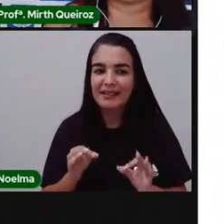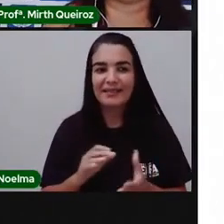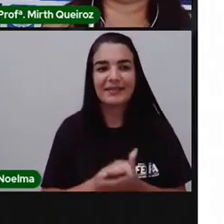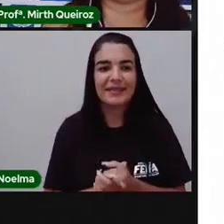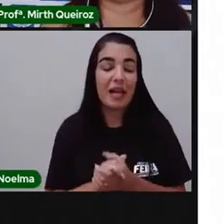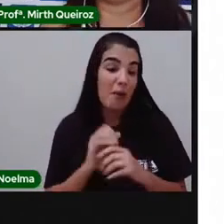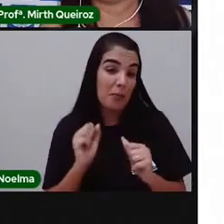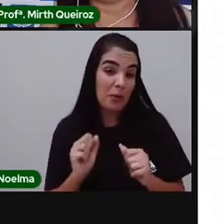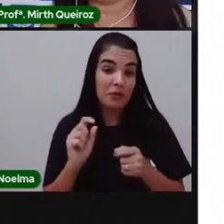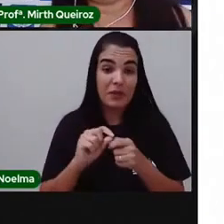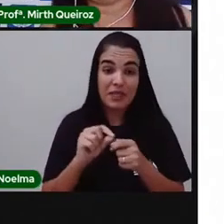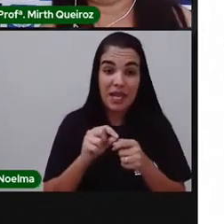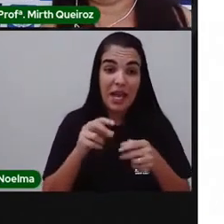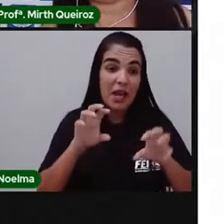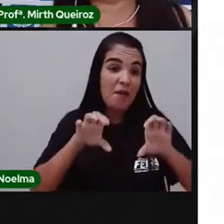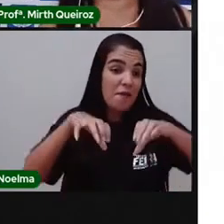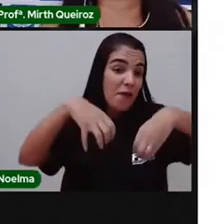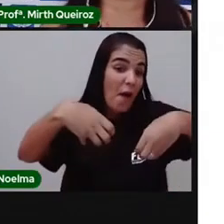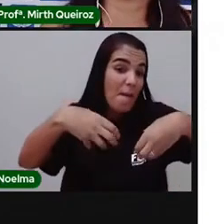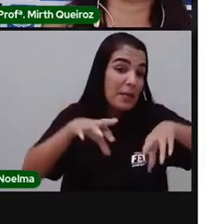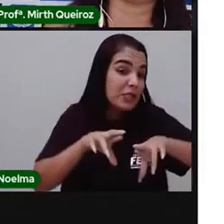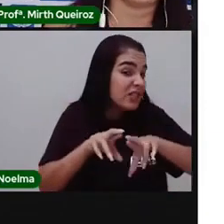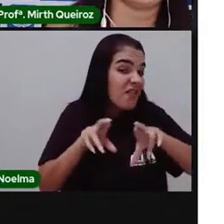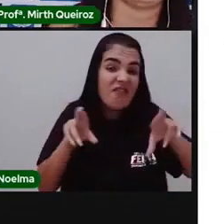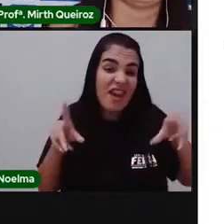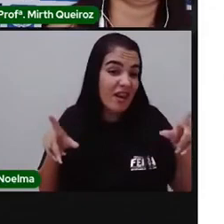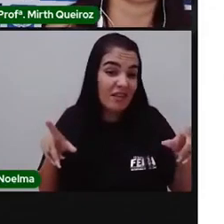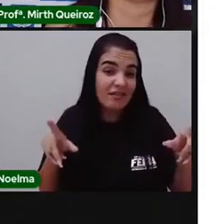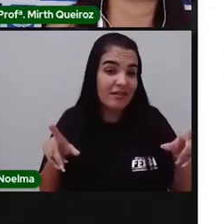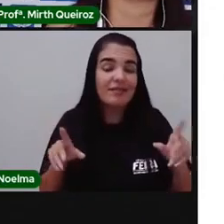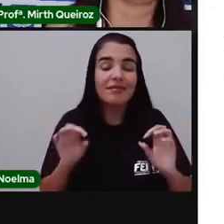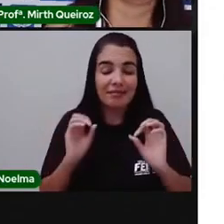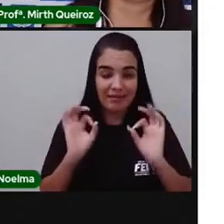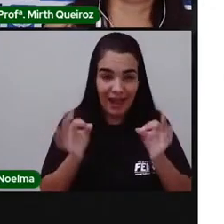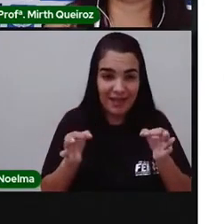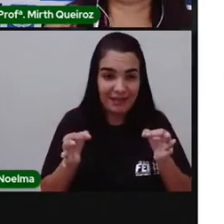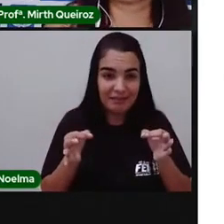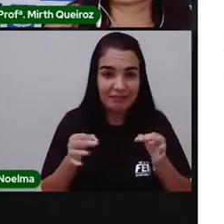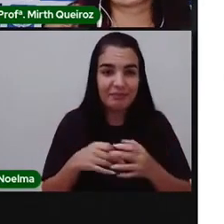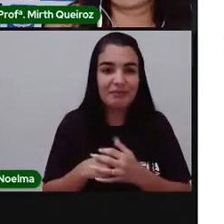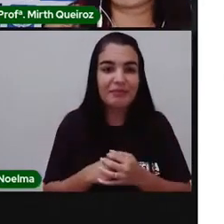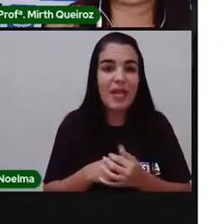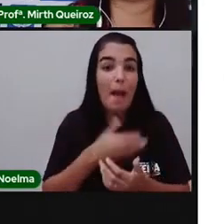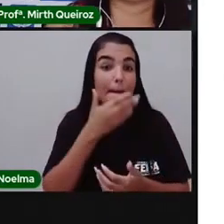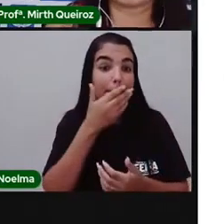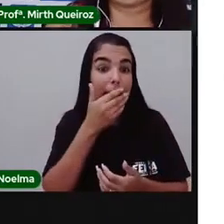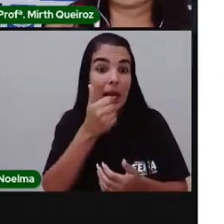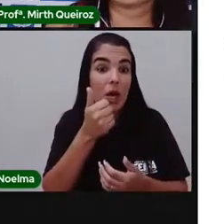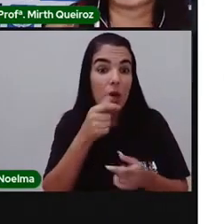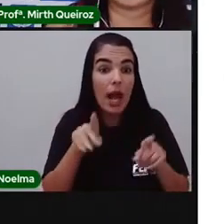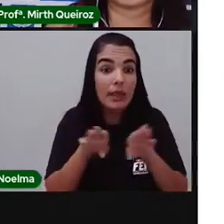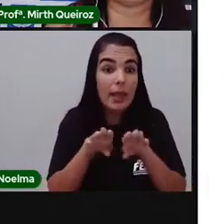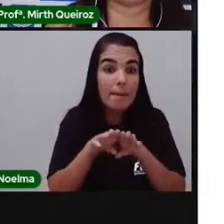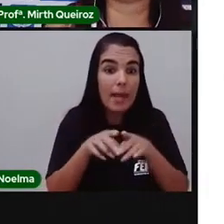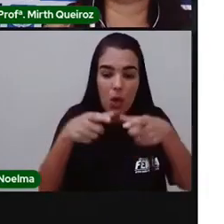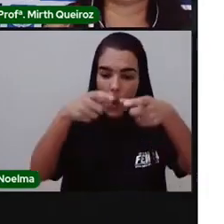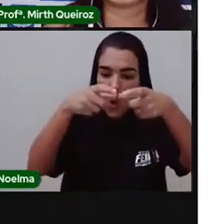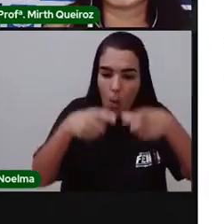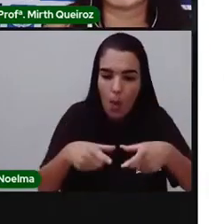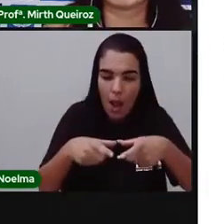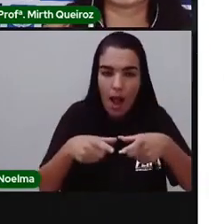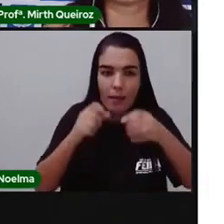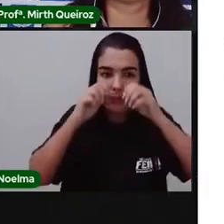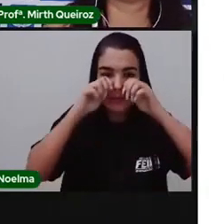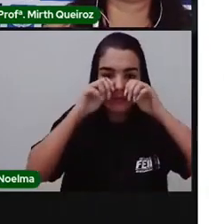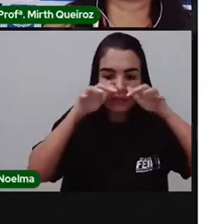distinta, utilizando partes do tangrã diferentes, né? Melhorar a noção espacial também. Pois o